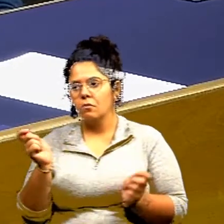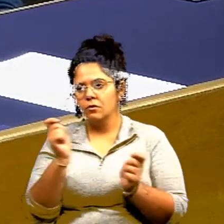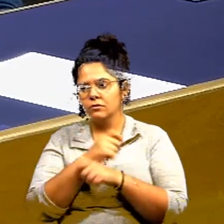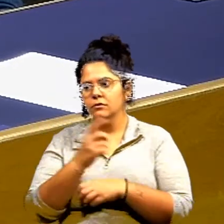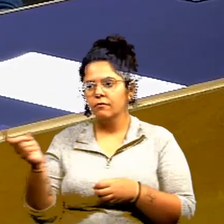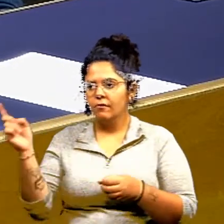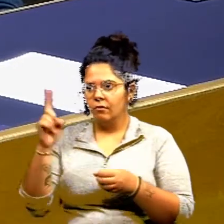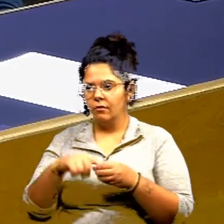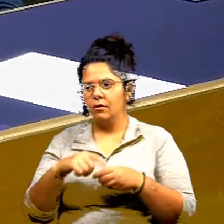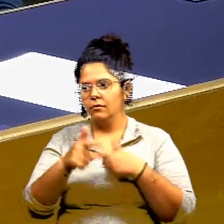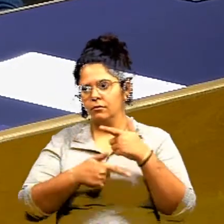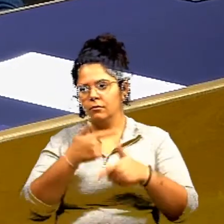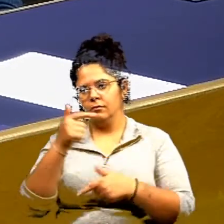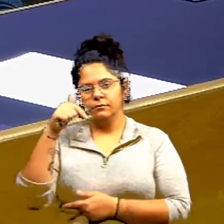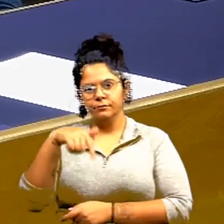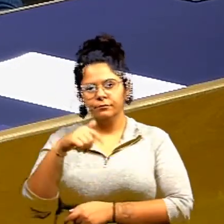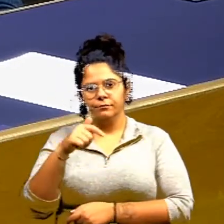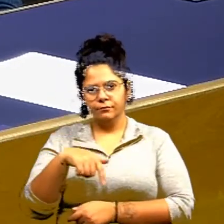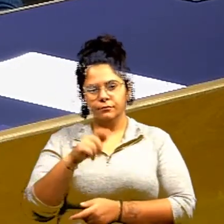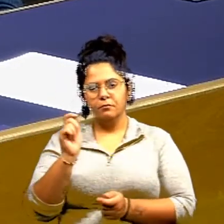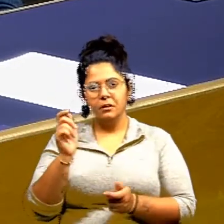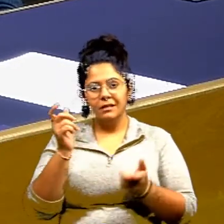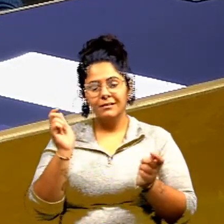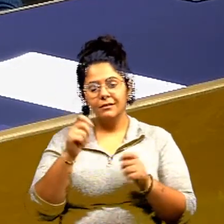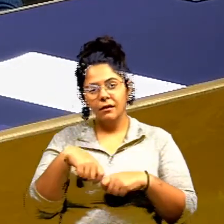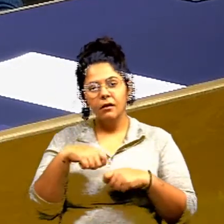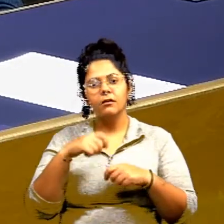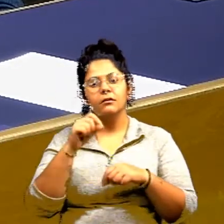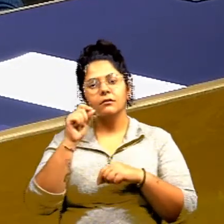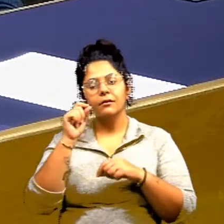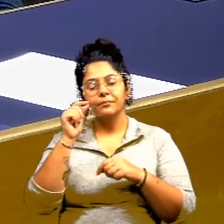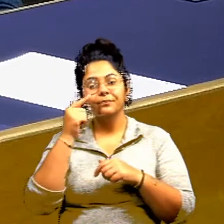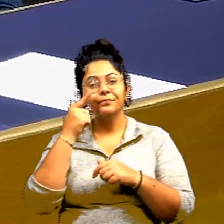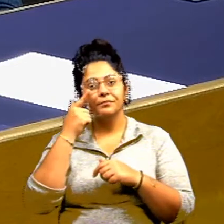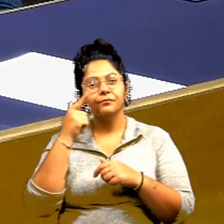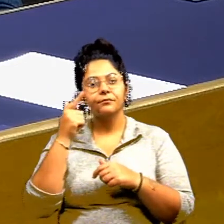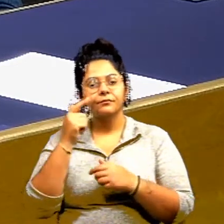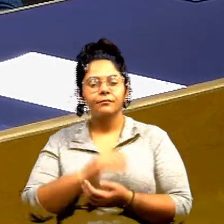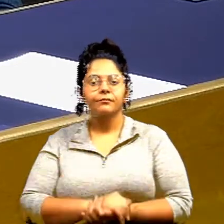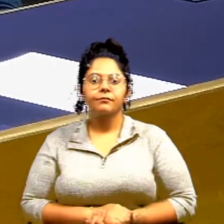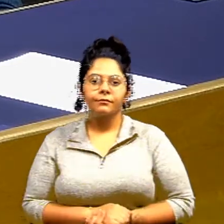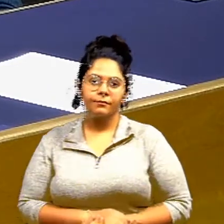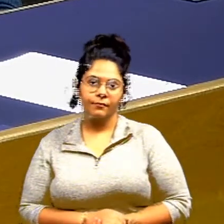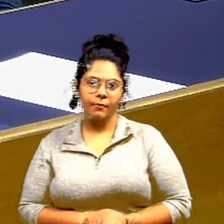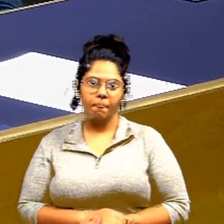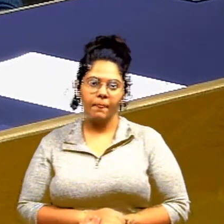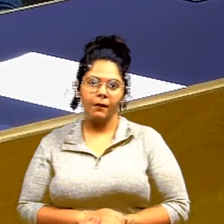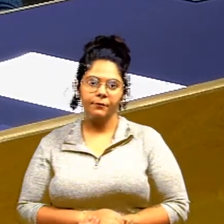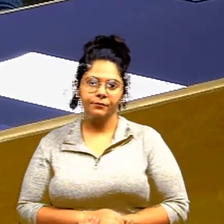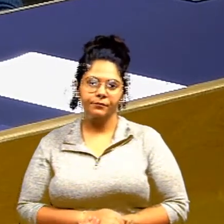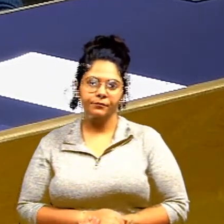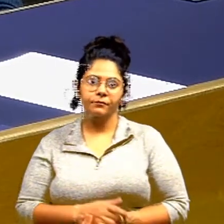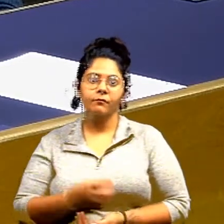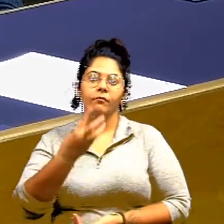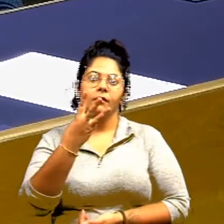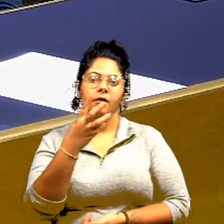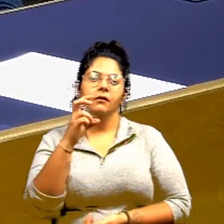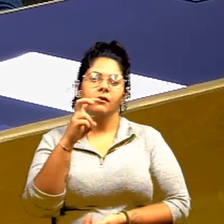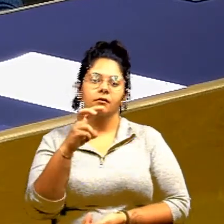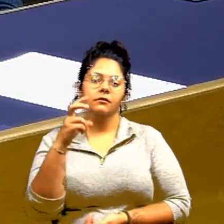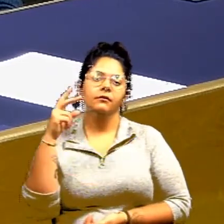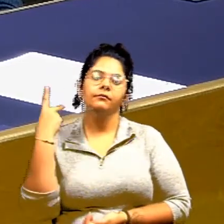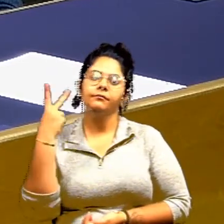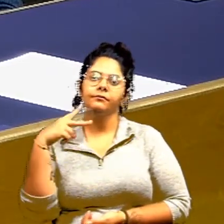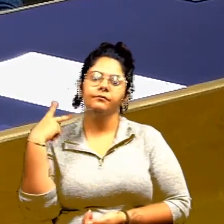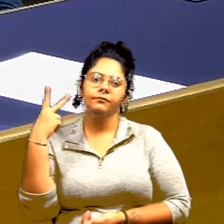e talvez rever alguns conceitos principalmente com relação ao Paulo Ortegal porque imagine só você ter 35